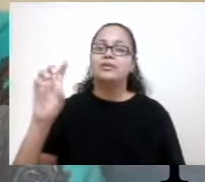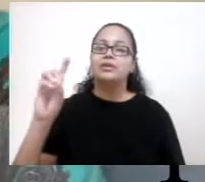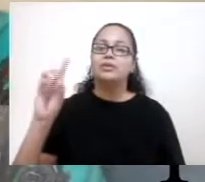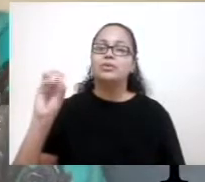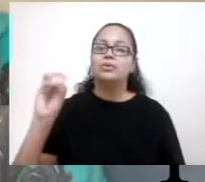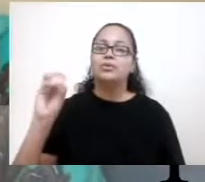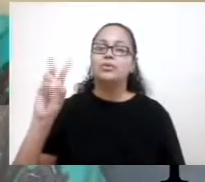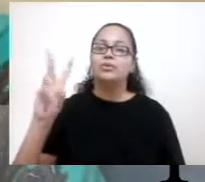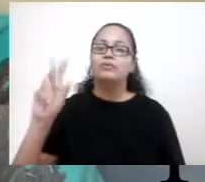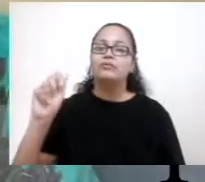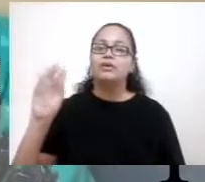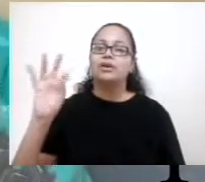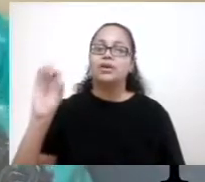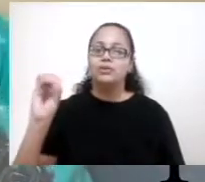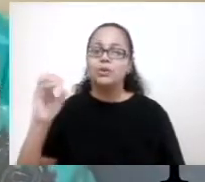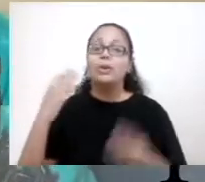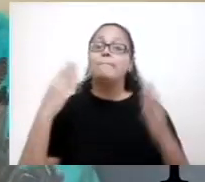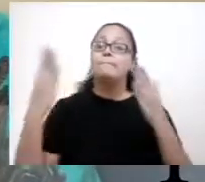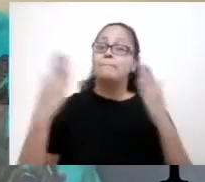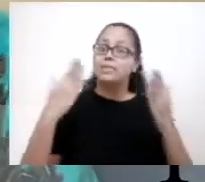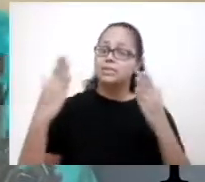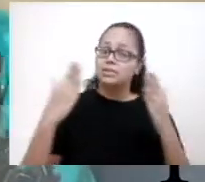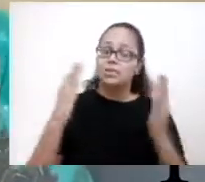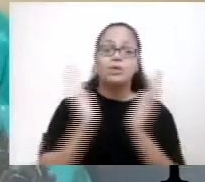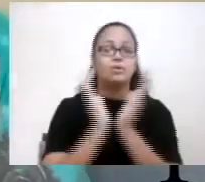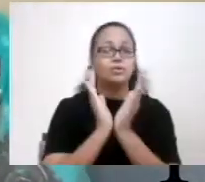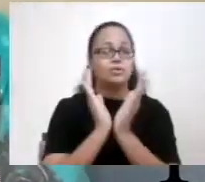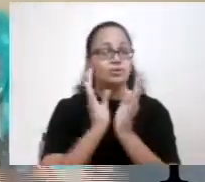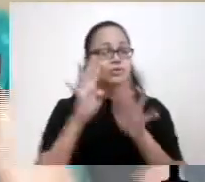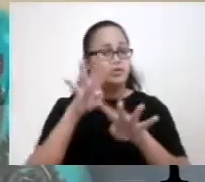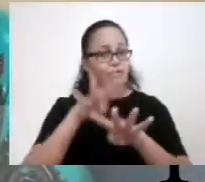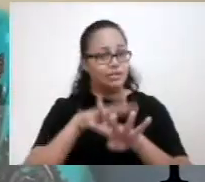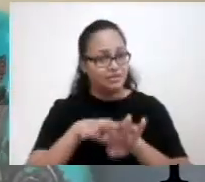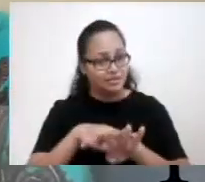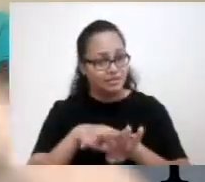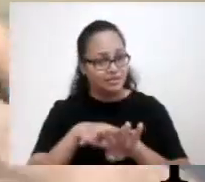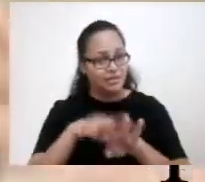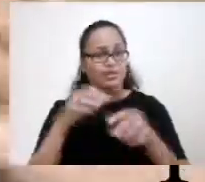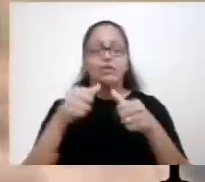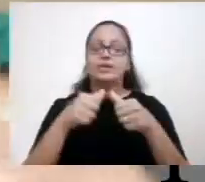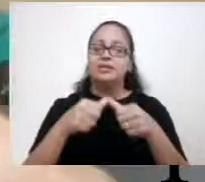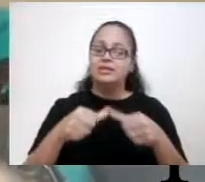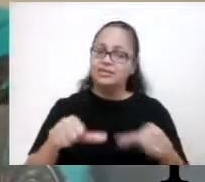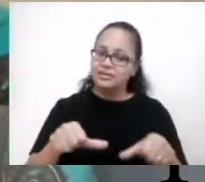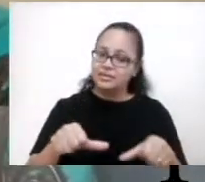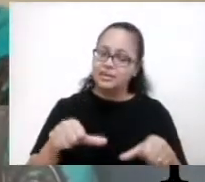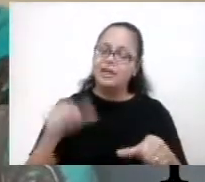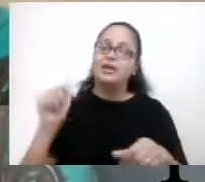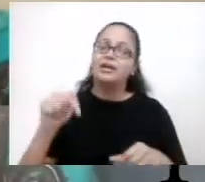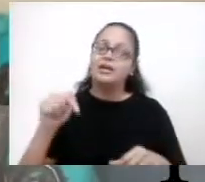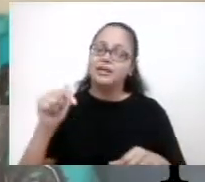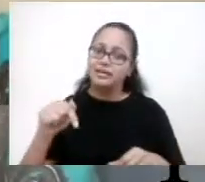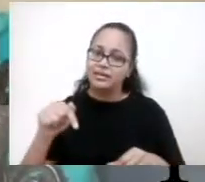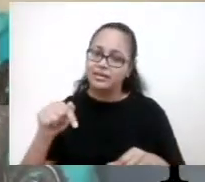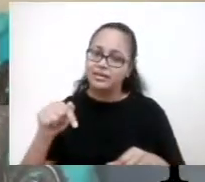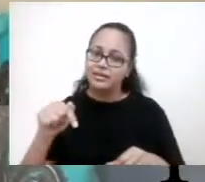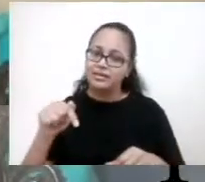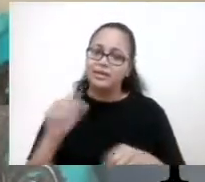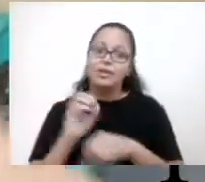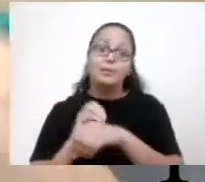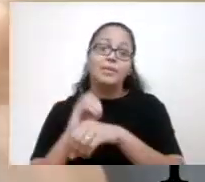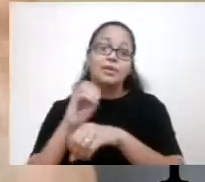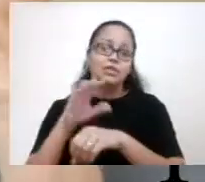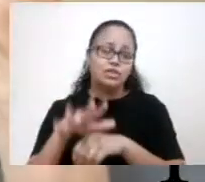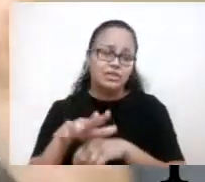psicóloga do Núcleo de Inclusão e estou aqui para dar algumas dicas para vocês, para que